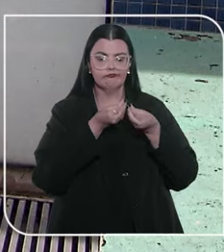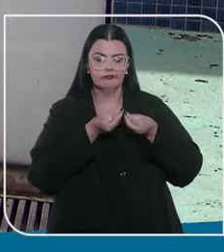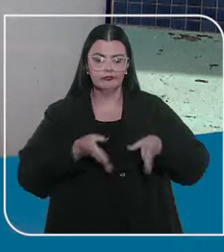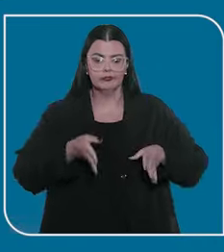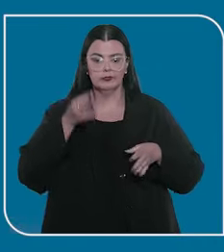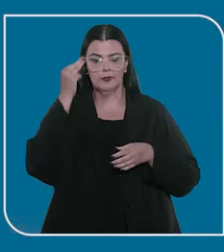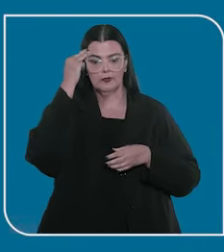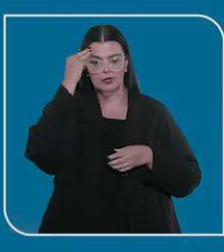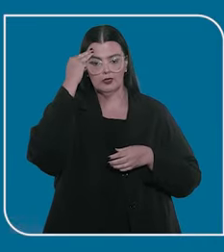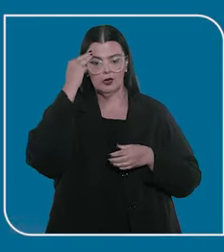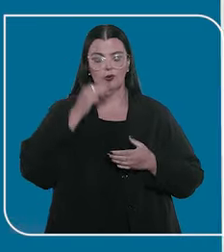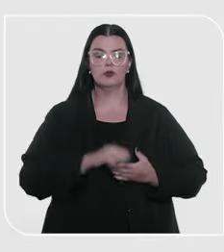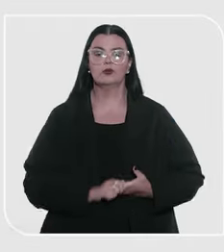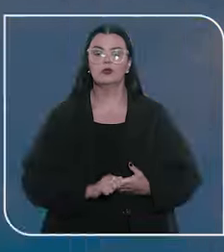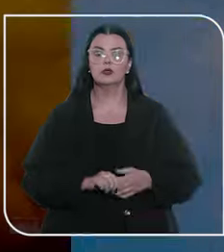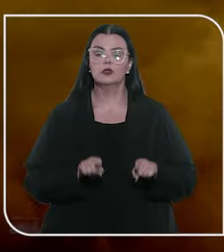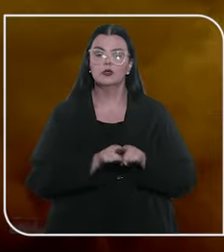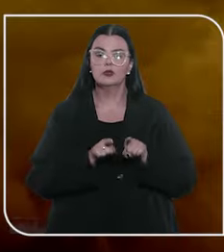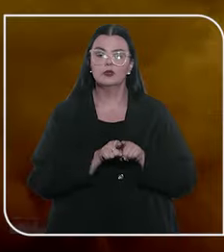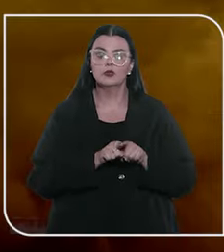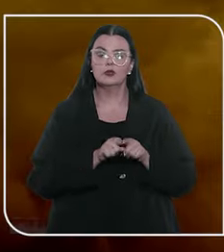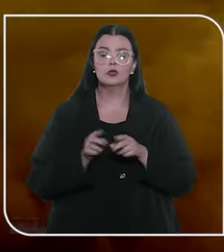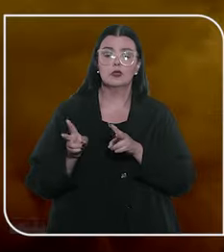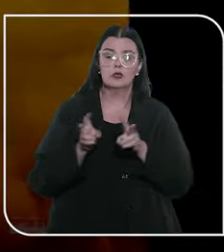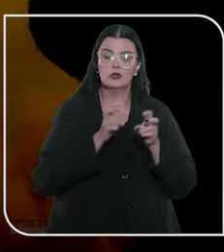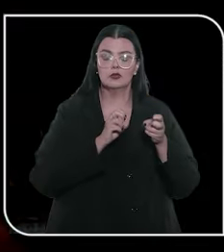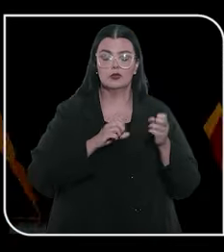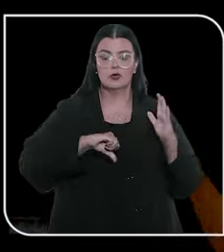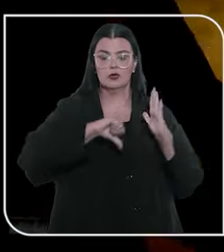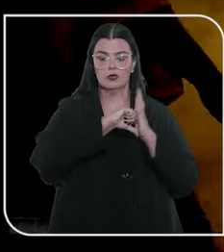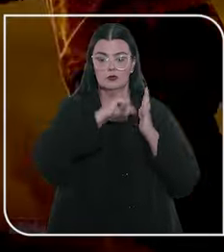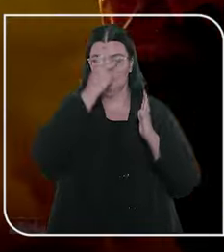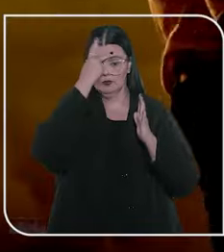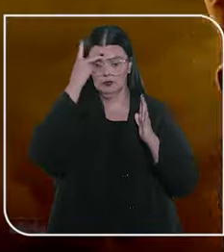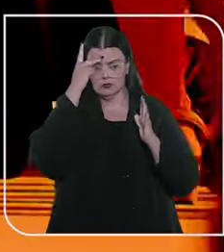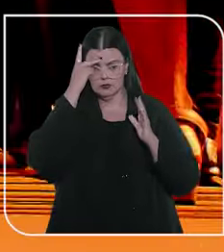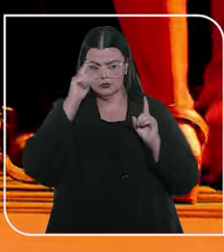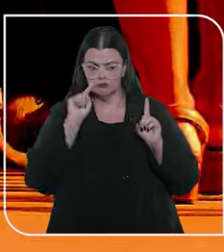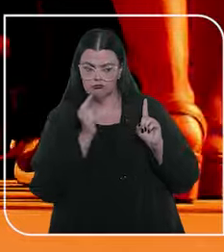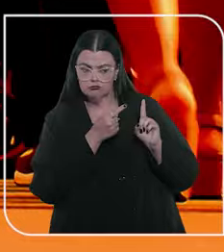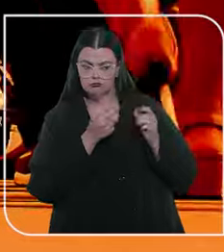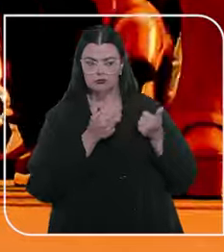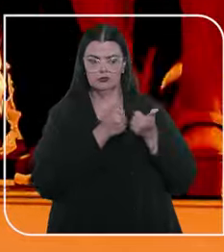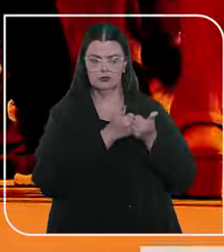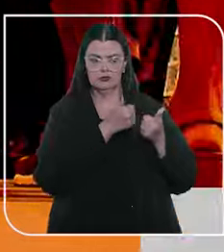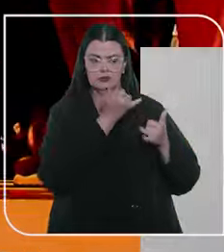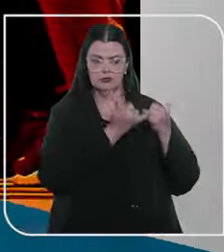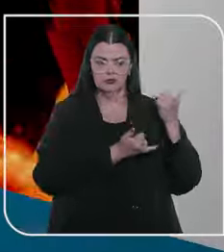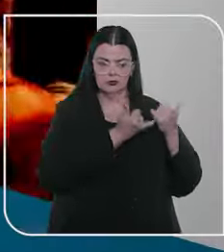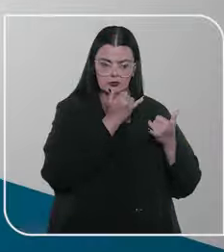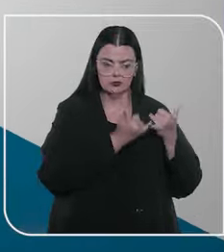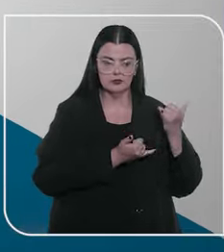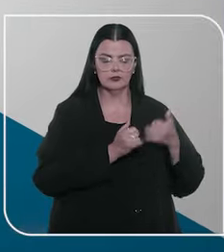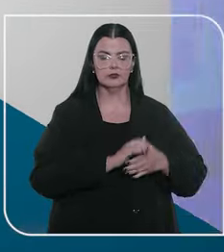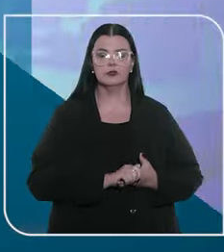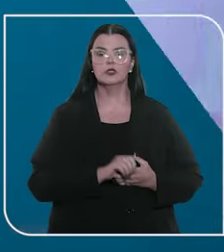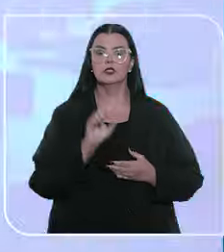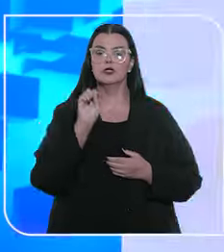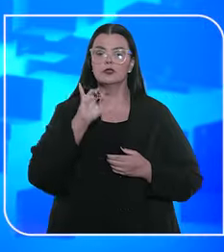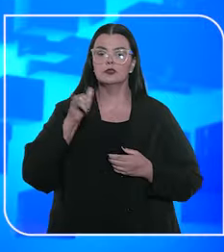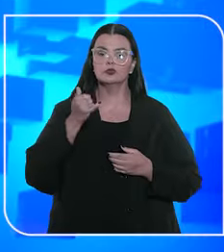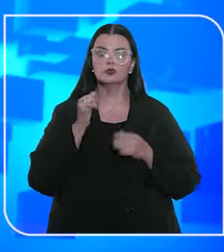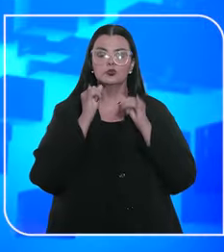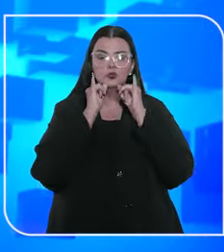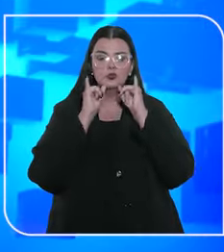mental. E mais, reconhecimento criminal exige que suspeito esteja ao lado de pessoas parecidas. O